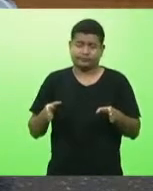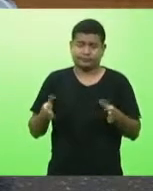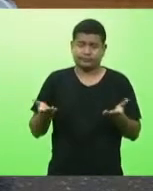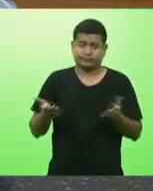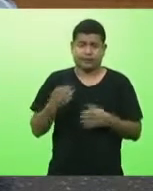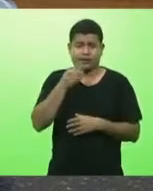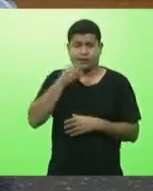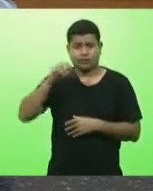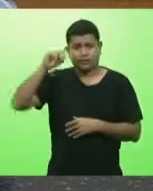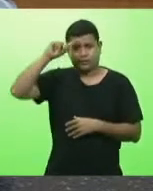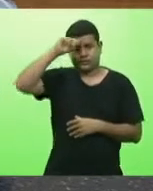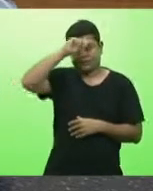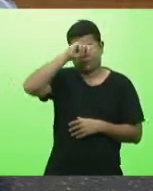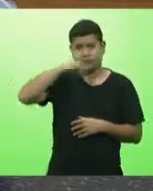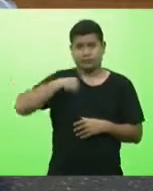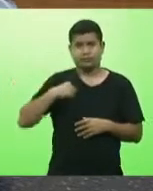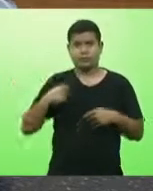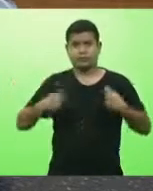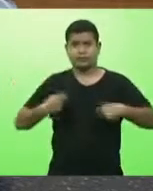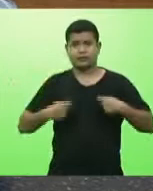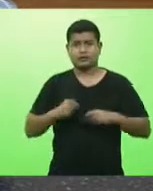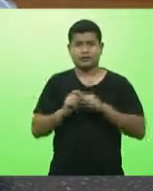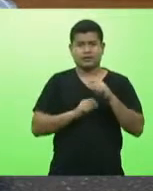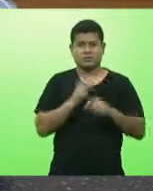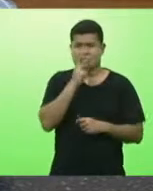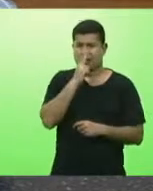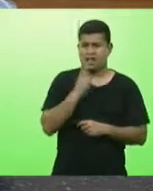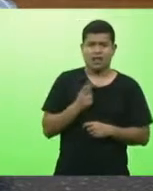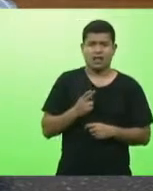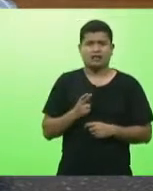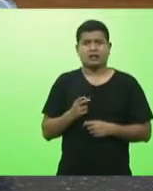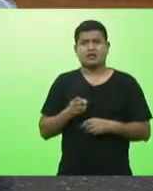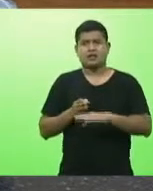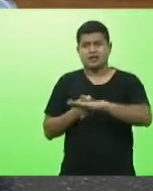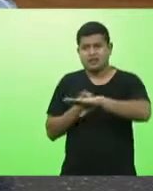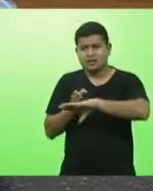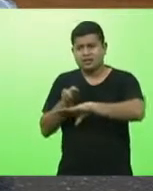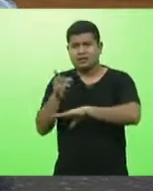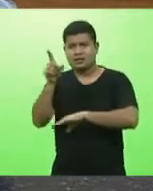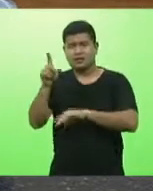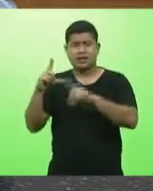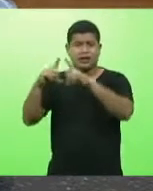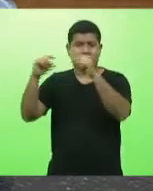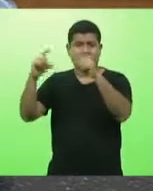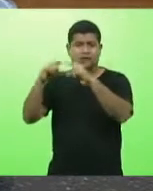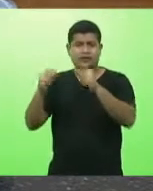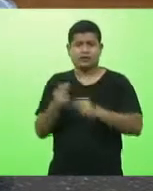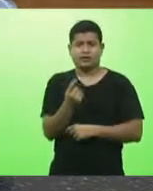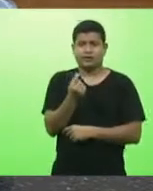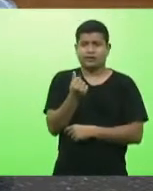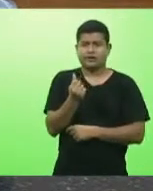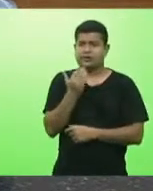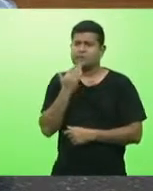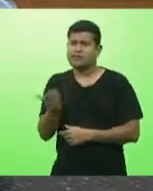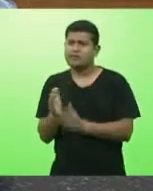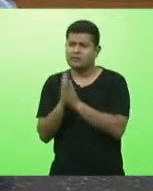com o pires na mão buscar recursos em Brasília essa